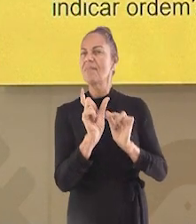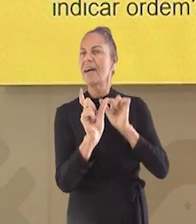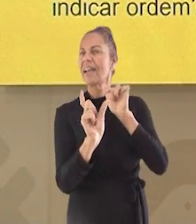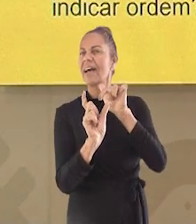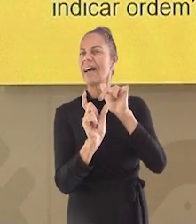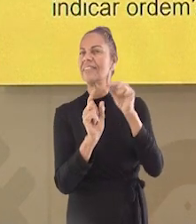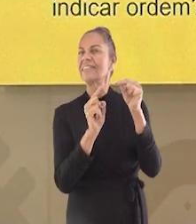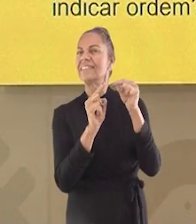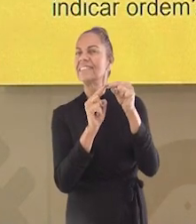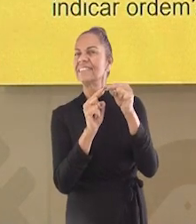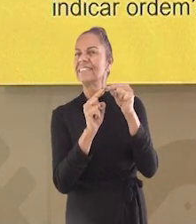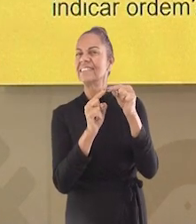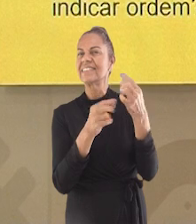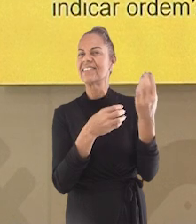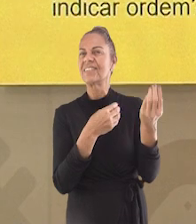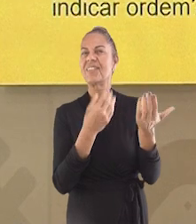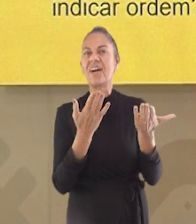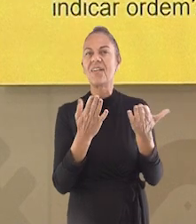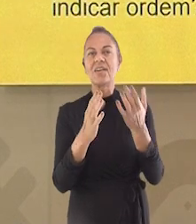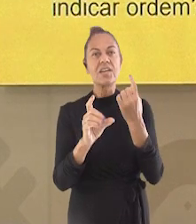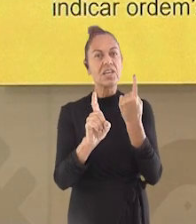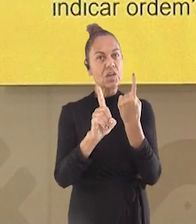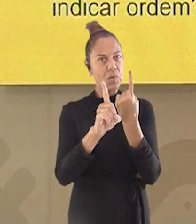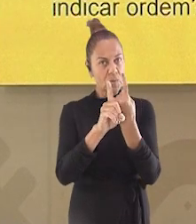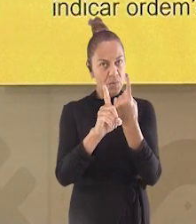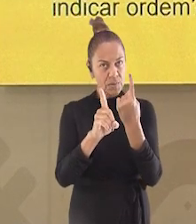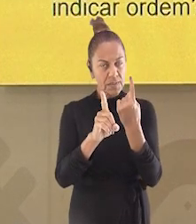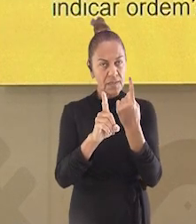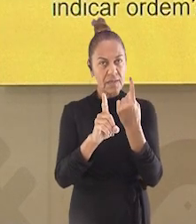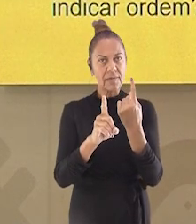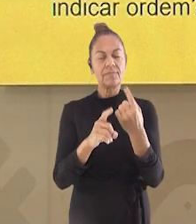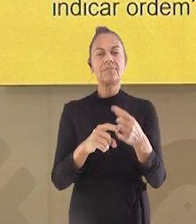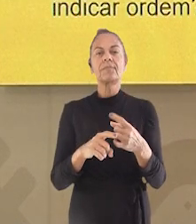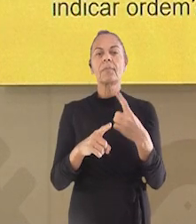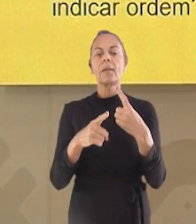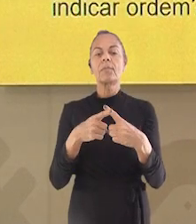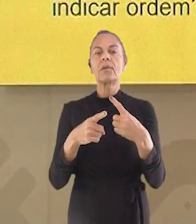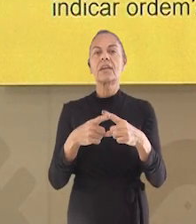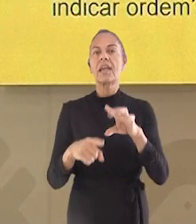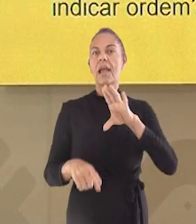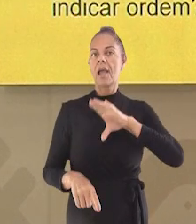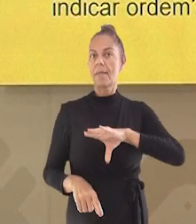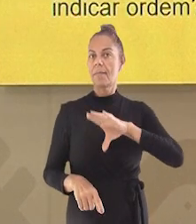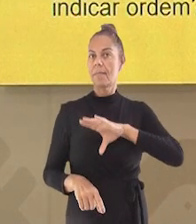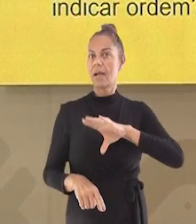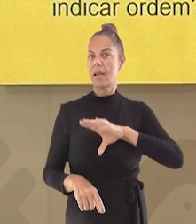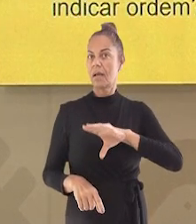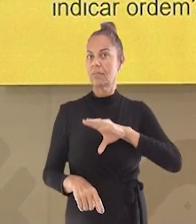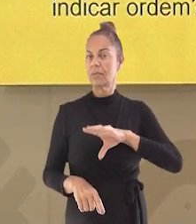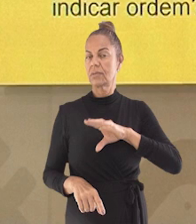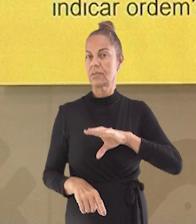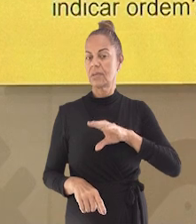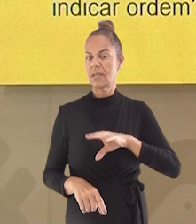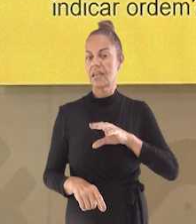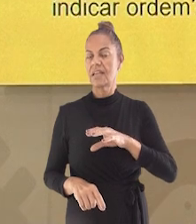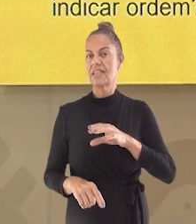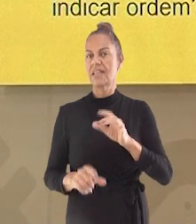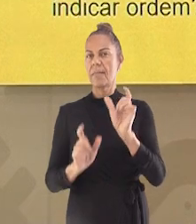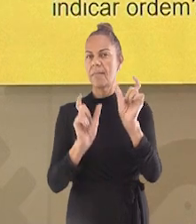Encontre essa palavra. E aí, ó. Na língua portuguesa, quando as palavras indicam ordem, elas são chamadas